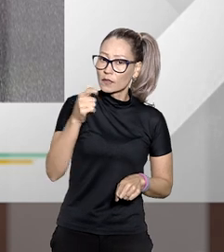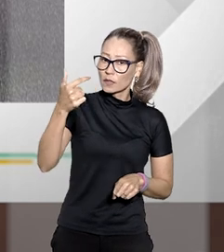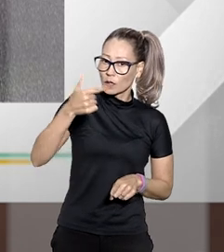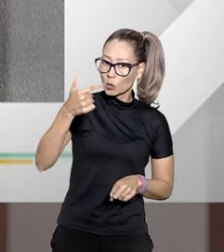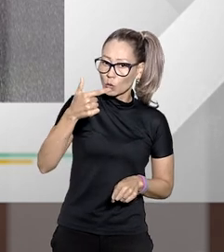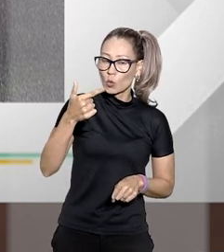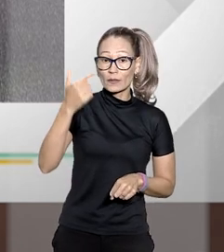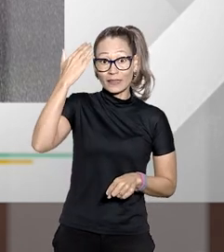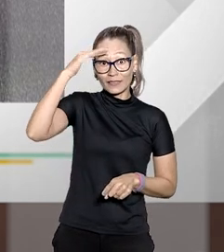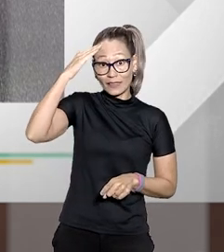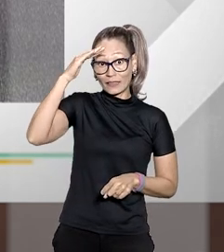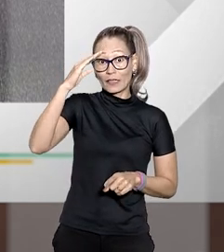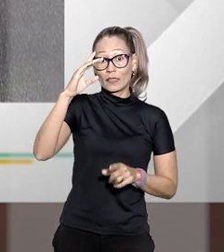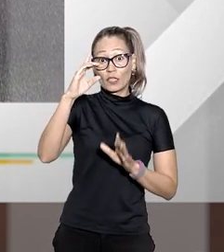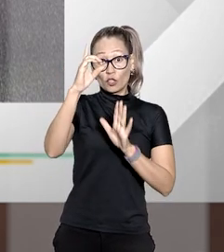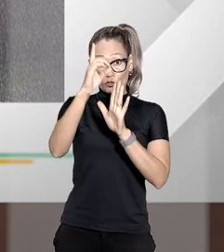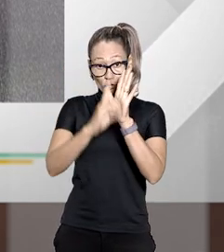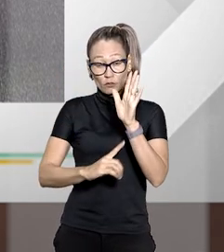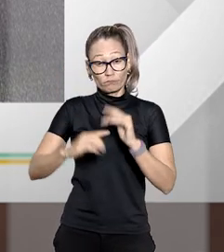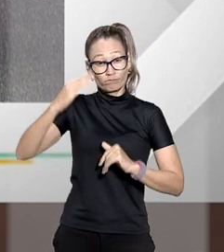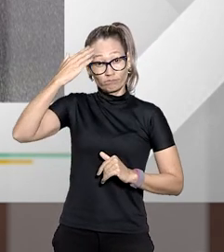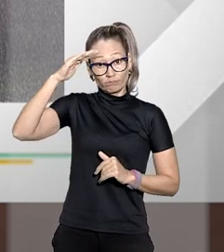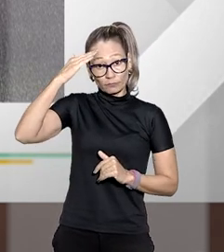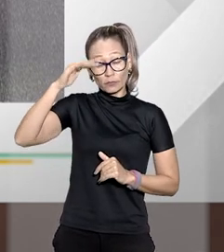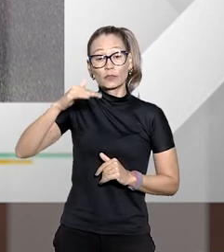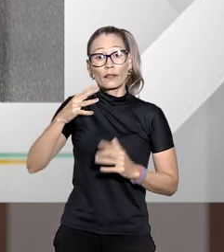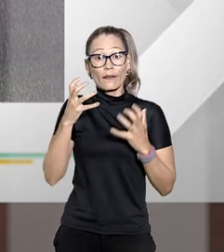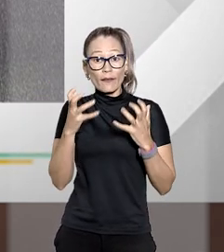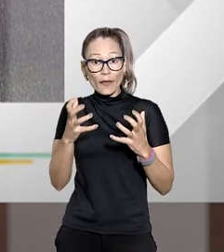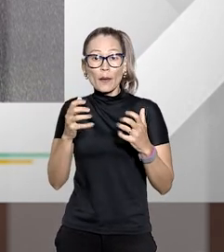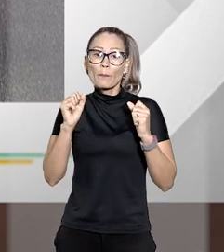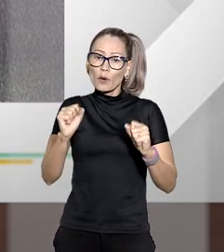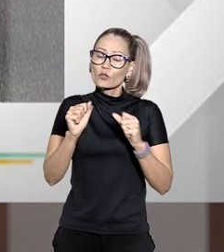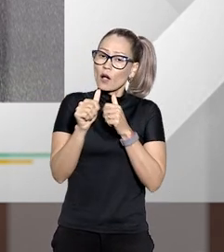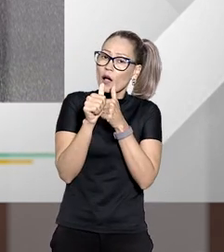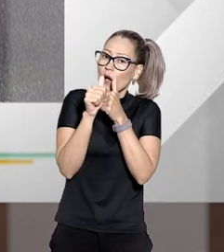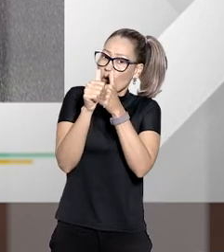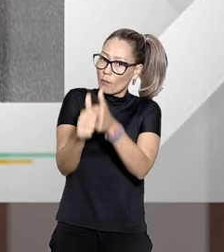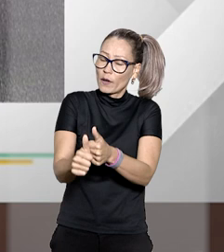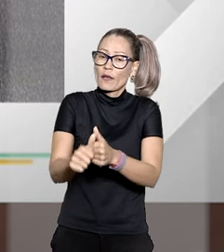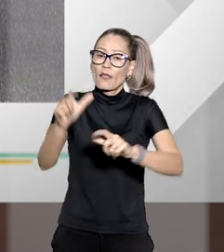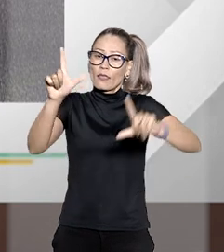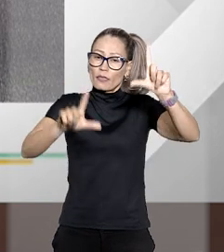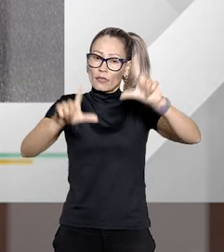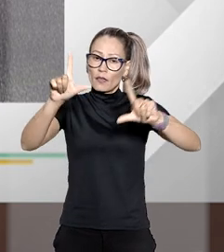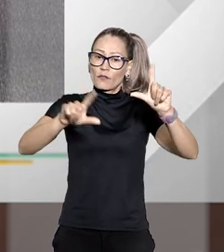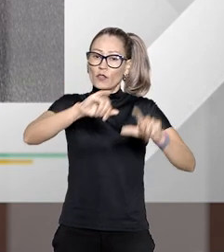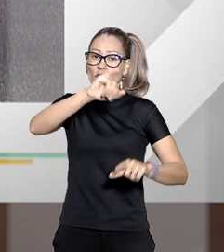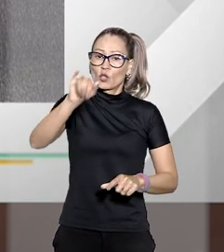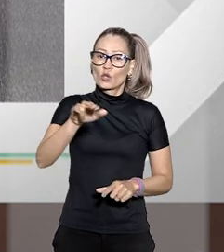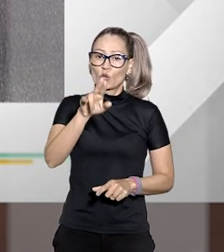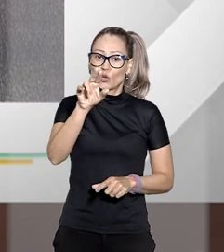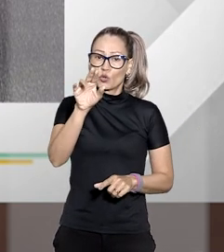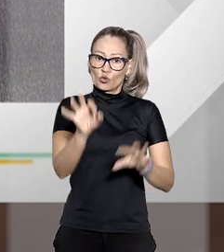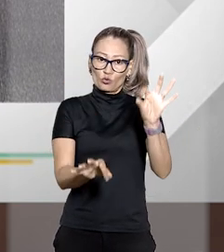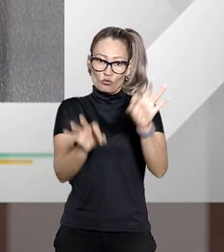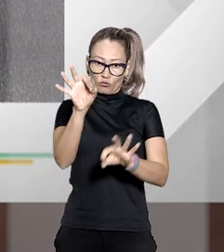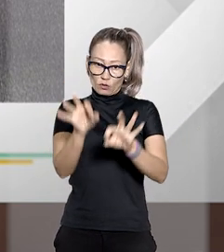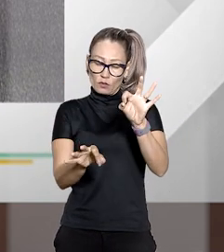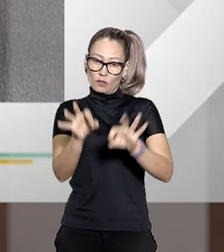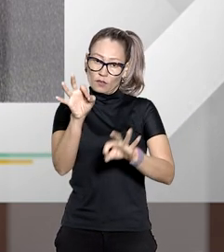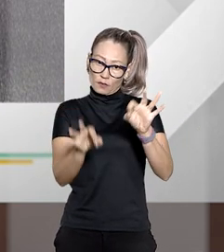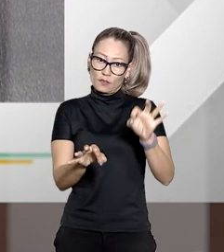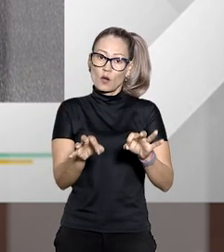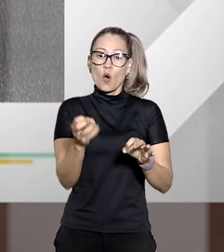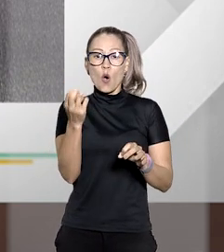anteriores da série do entender direito juizados especiais basta acompanhar a programação da TV Justiça e da Rádio Justiça e